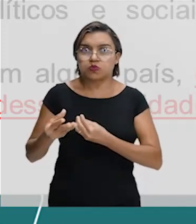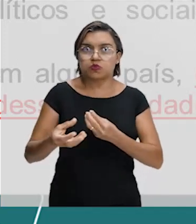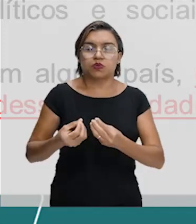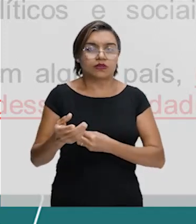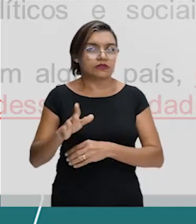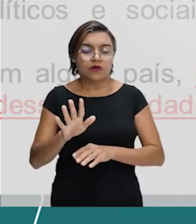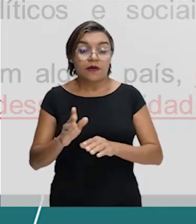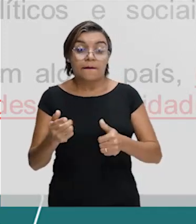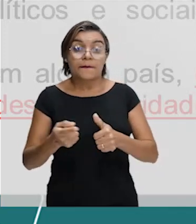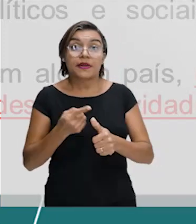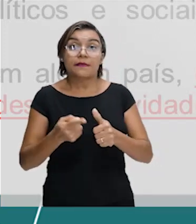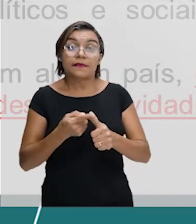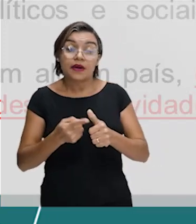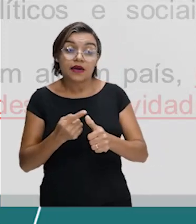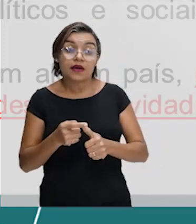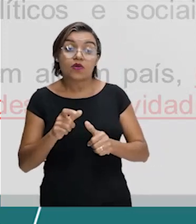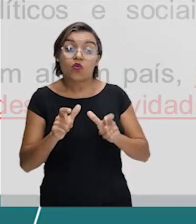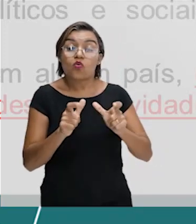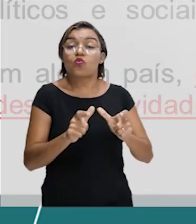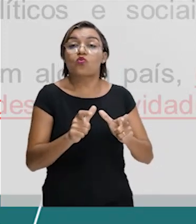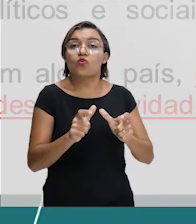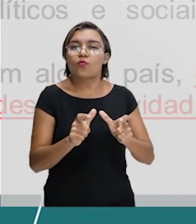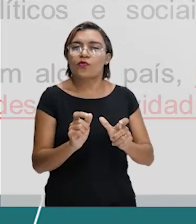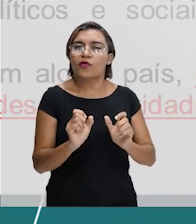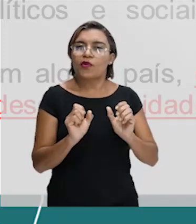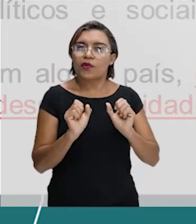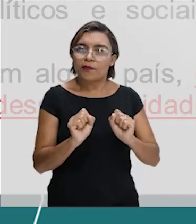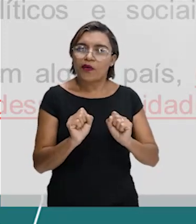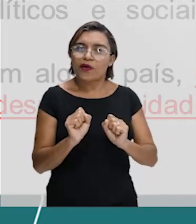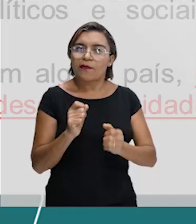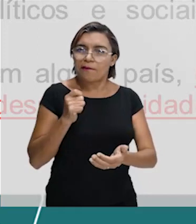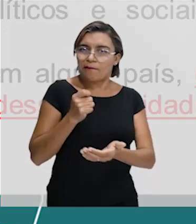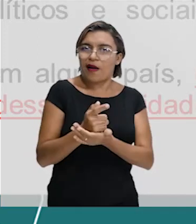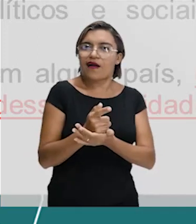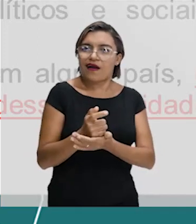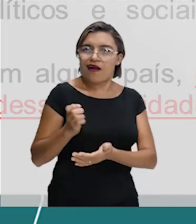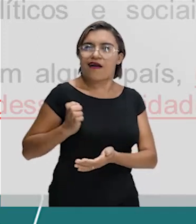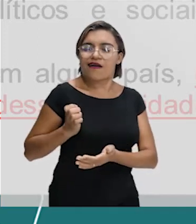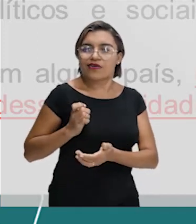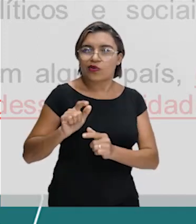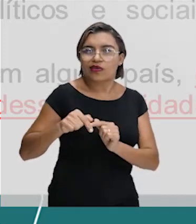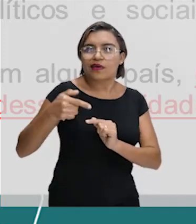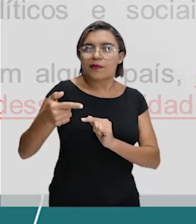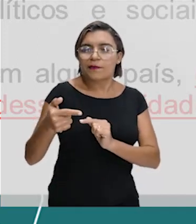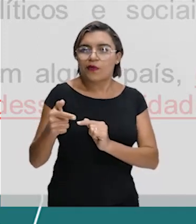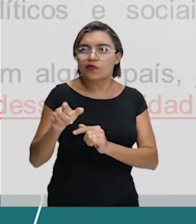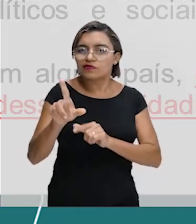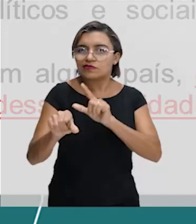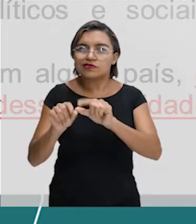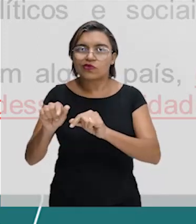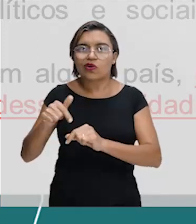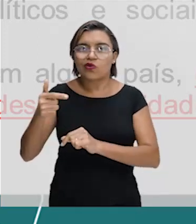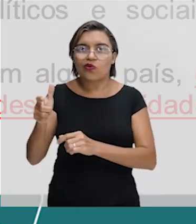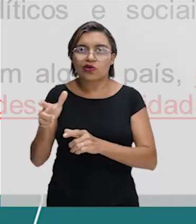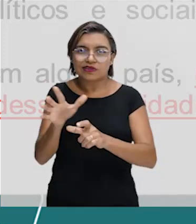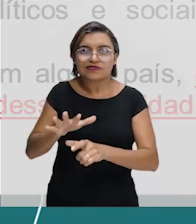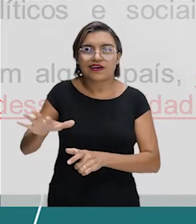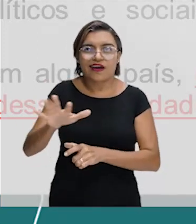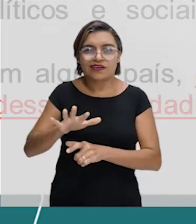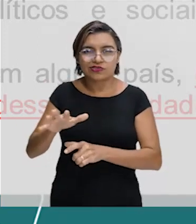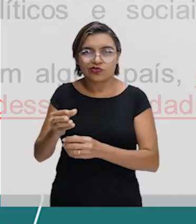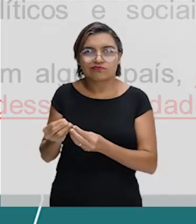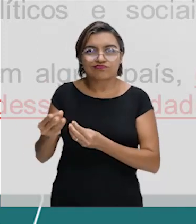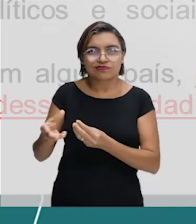primeiro ser distribuído para quem pode pagar e na proporção do tempo, vai se distribuindo para outras regiões. Beleza? Então, aqui